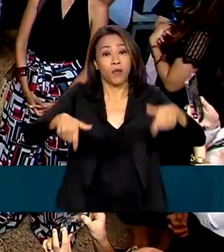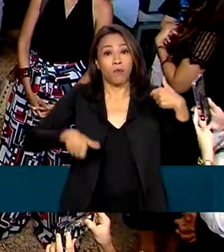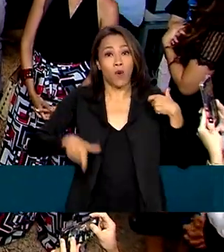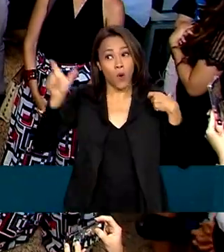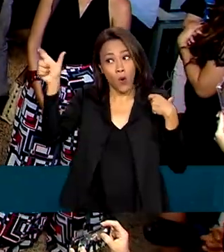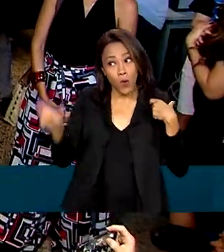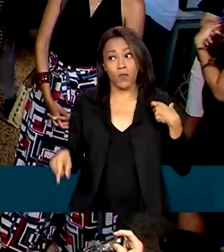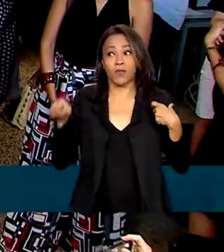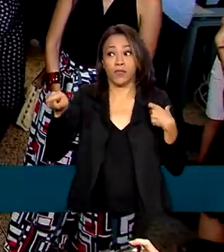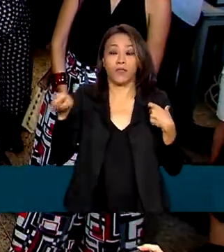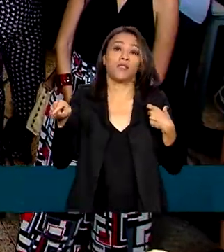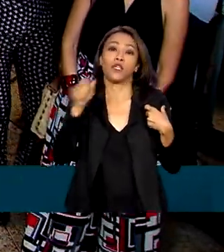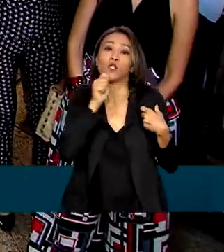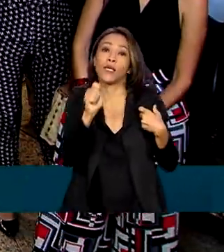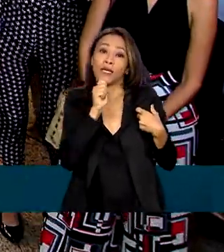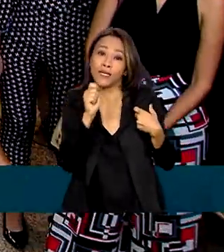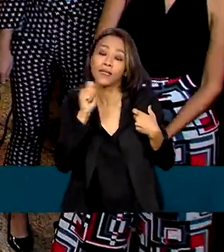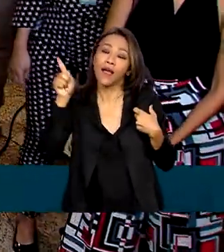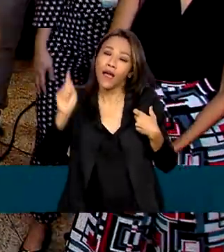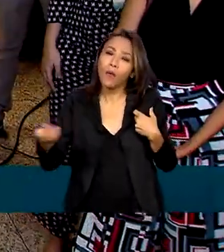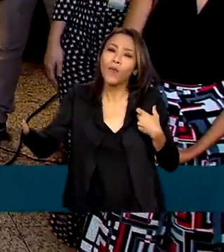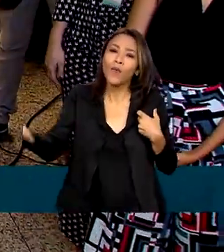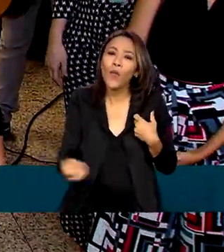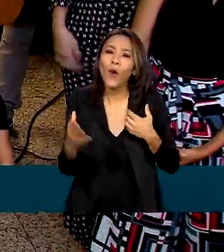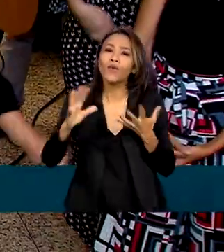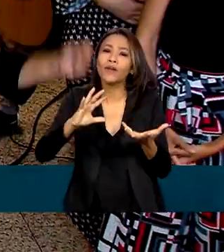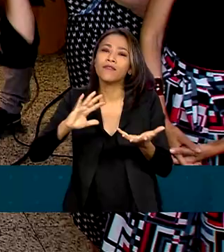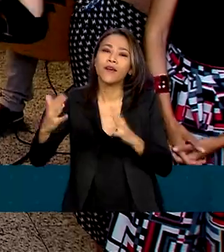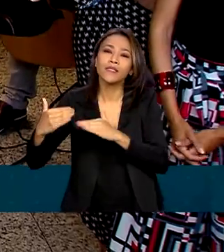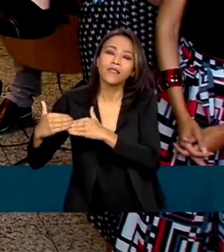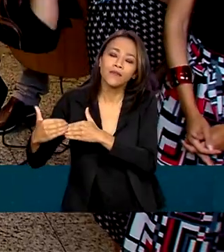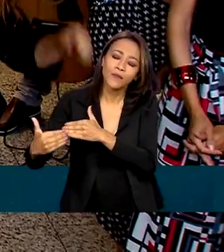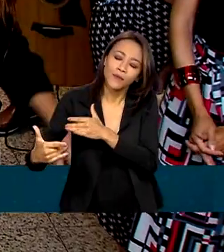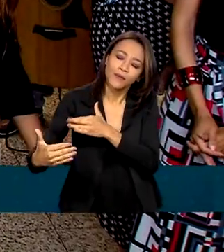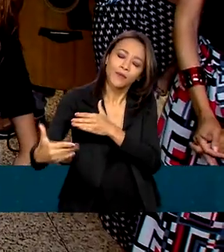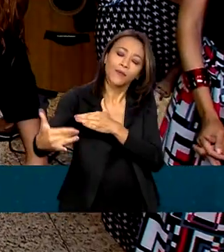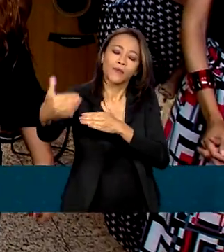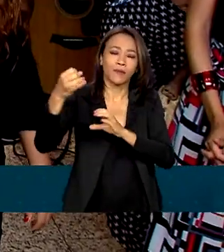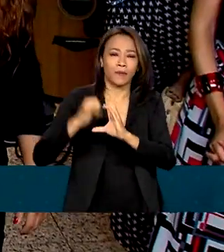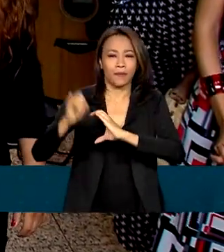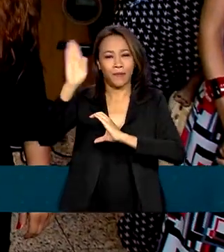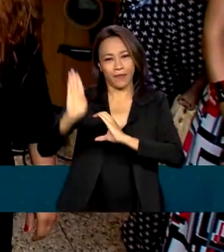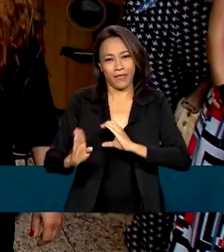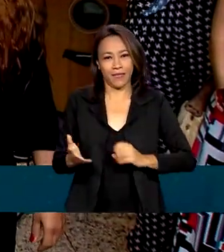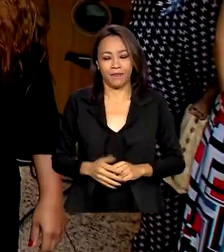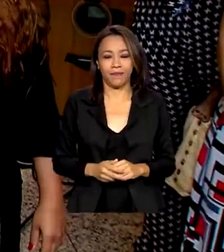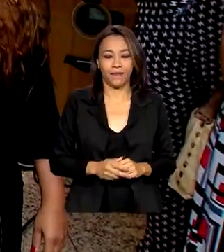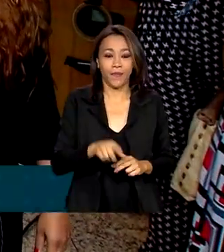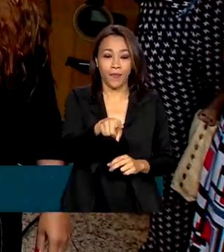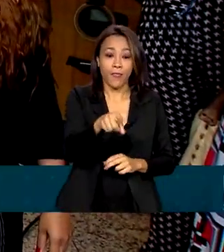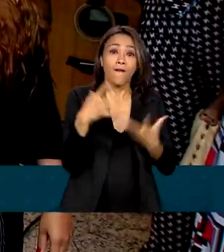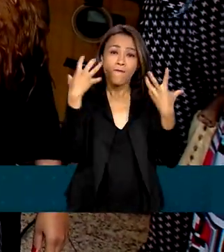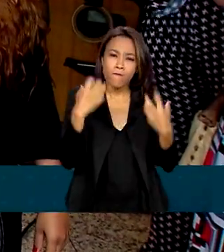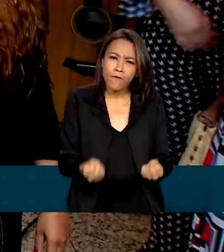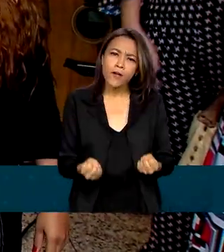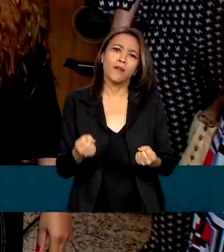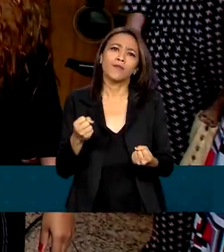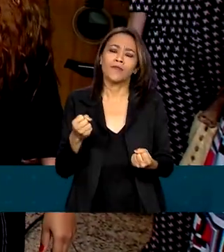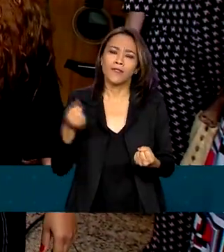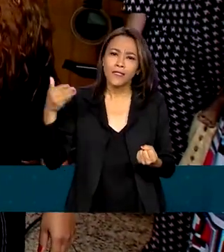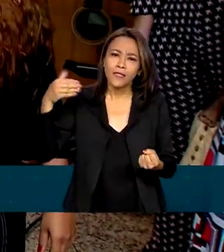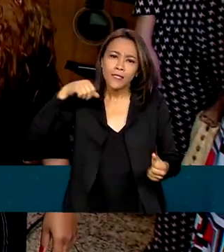nomeação da jornalista marca o início de uma nova fase para a empresa. Vamos transformar esta grande